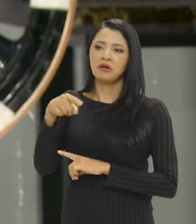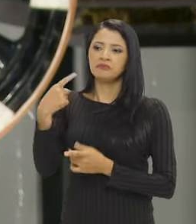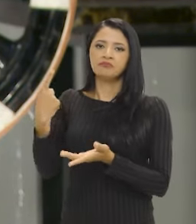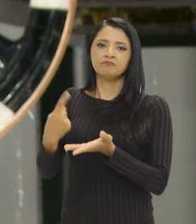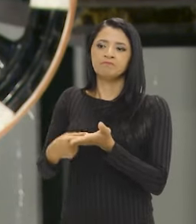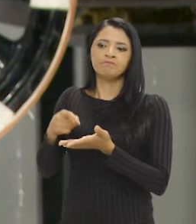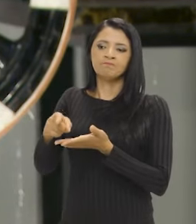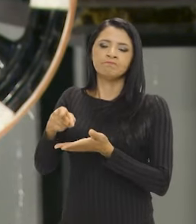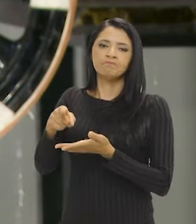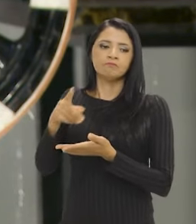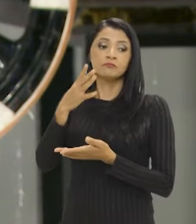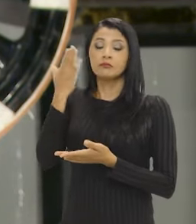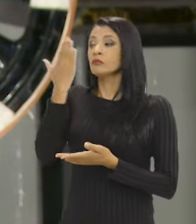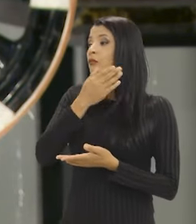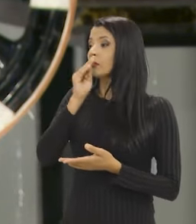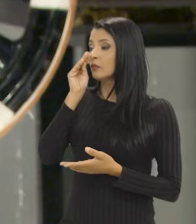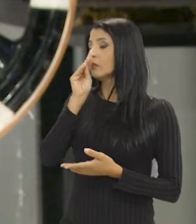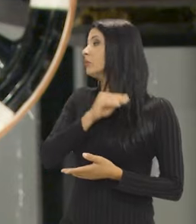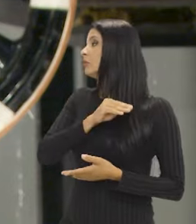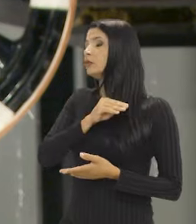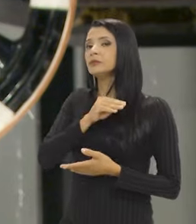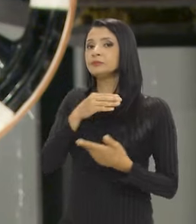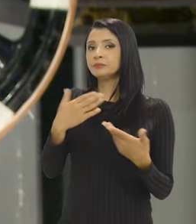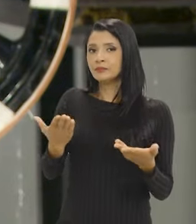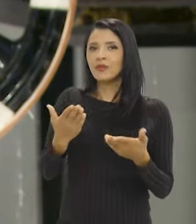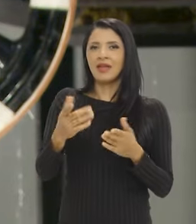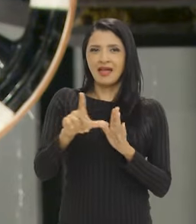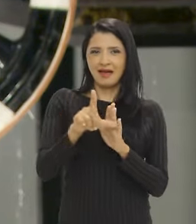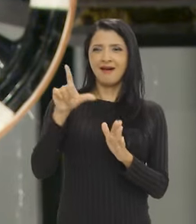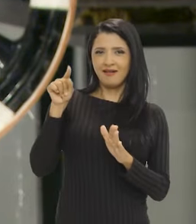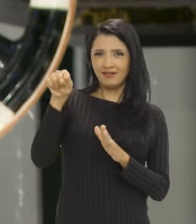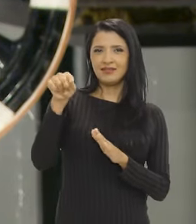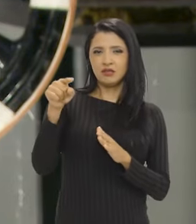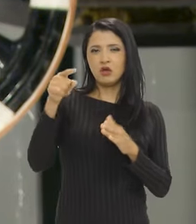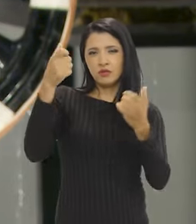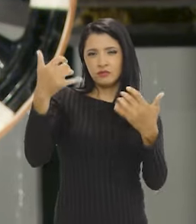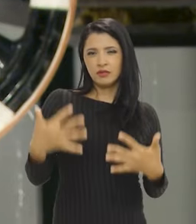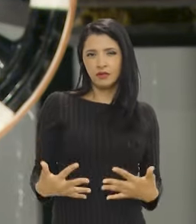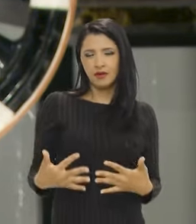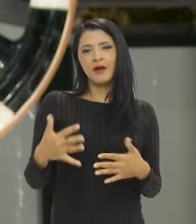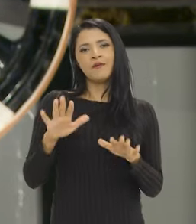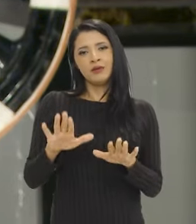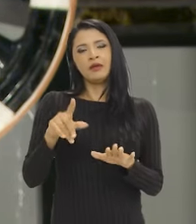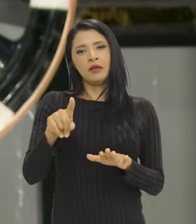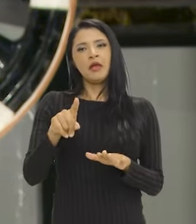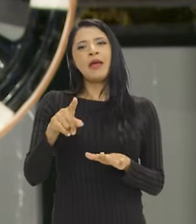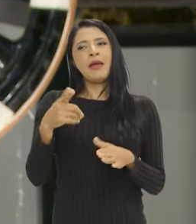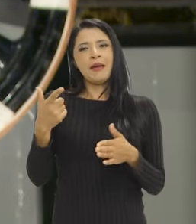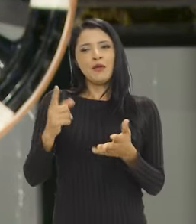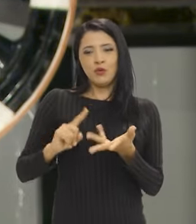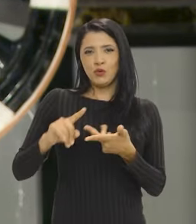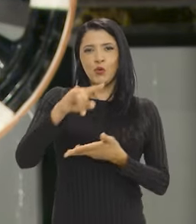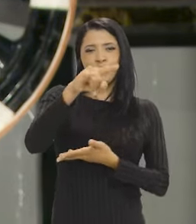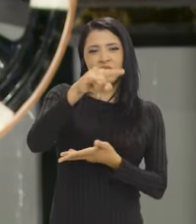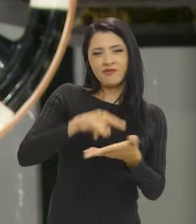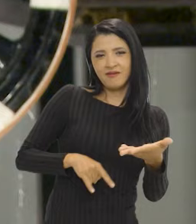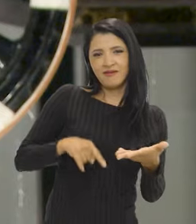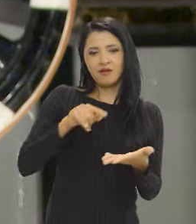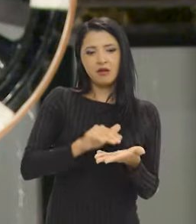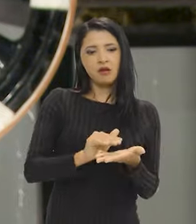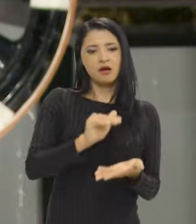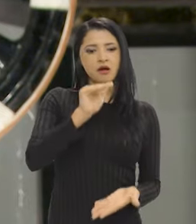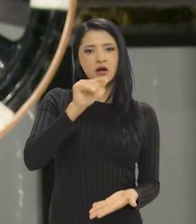que tem comprometido sua capacidade de enxergá-los. No bloco anterior eu falava que apesar de muito da